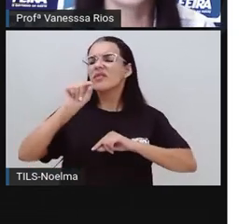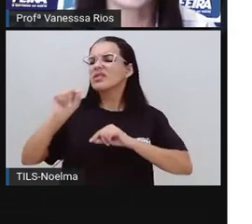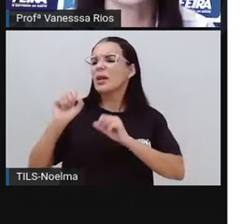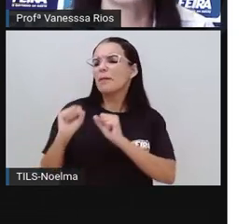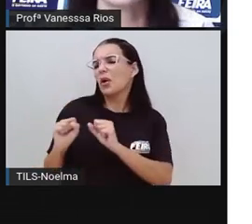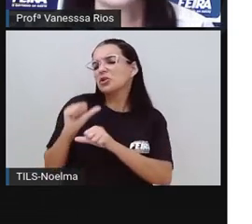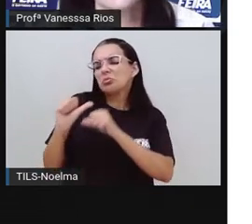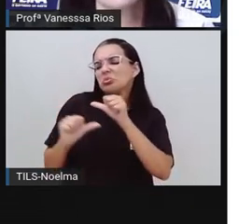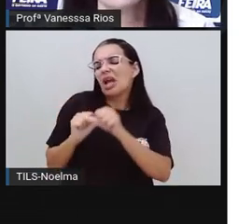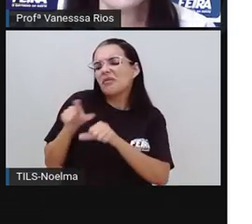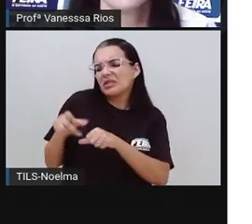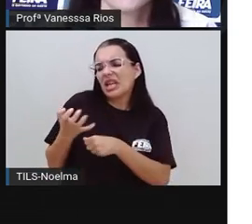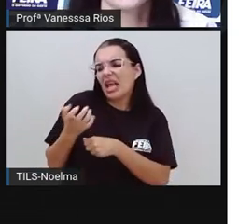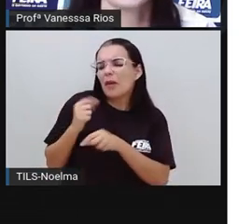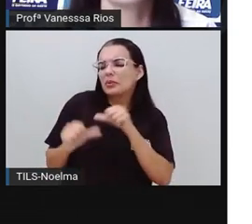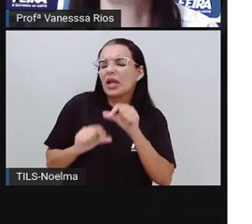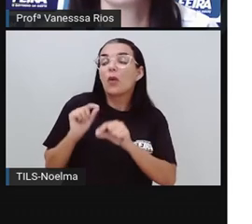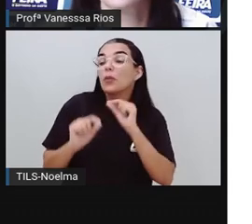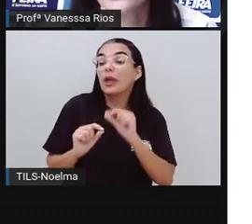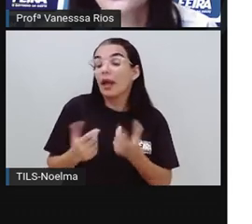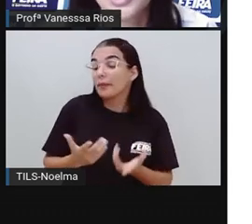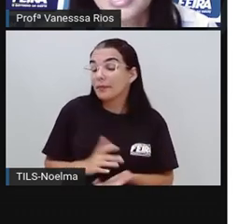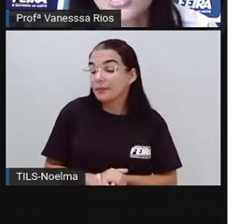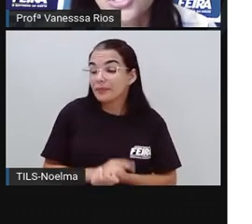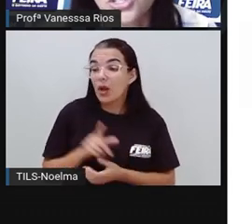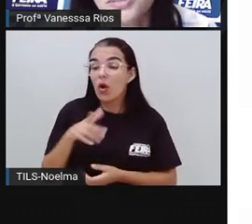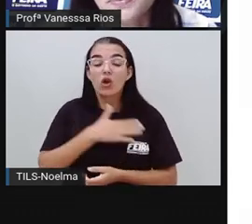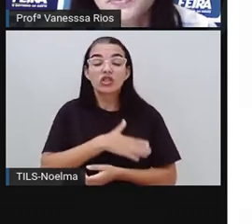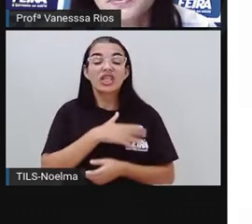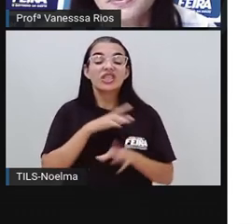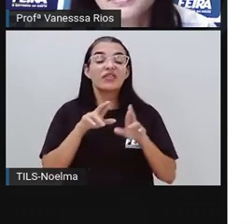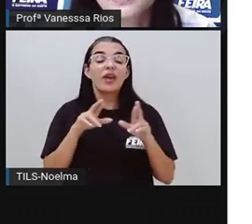aí mudaria, né? Gostaria que fosse diferente?